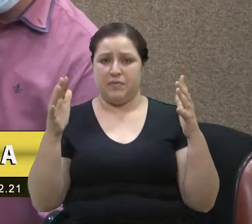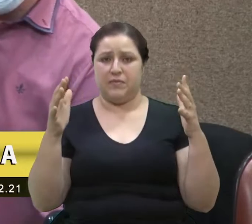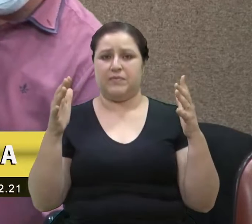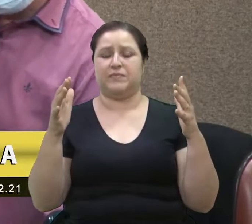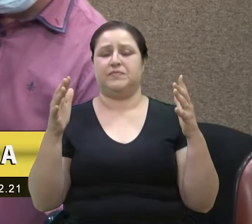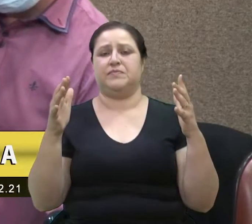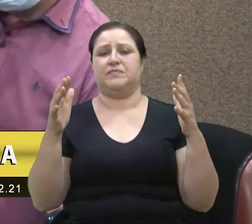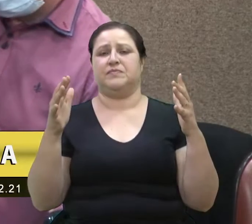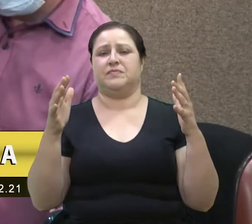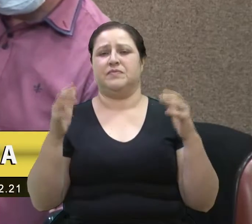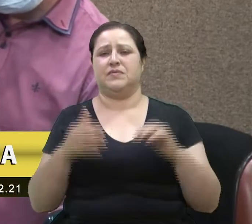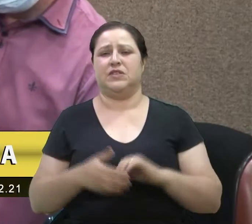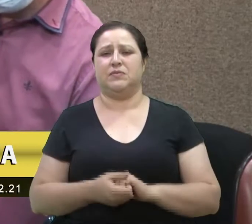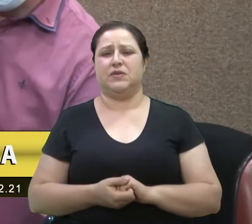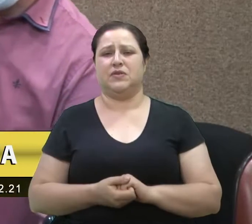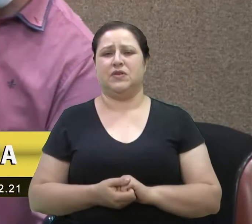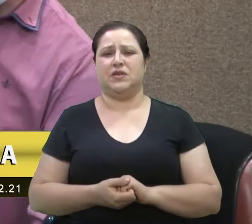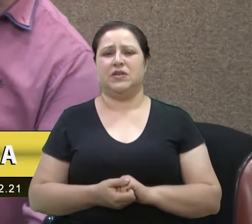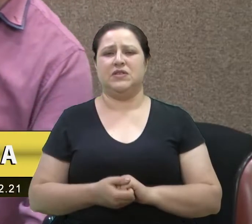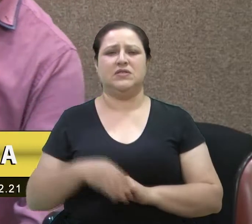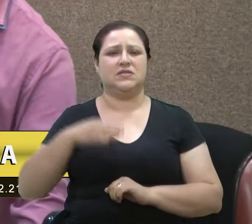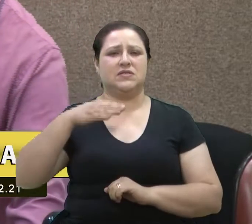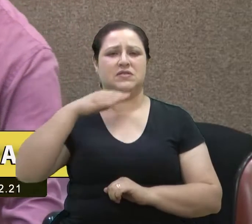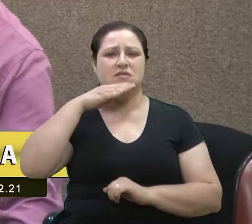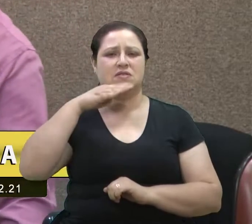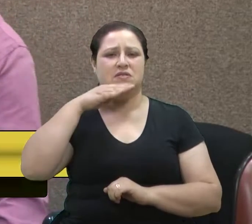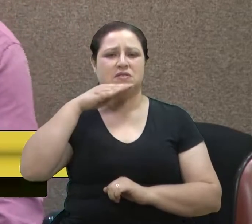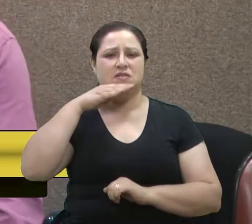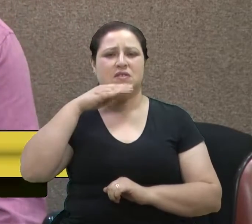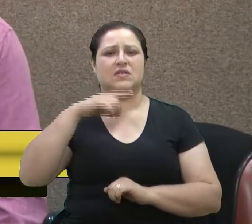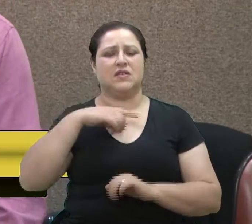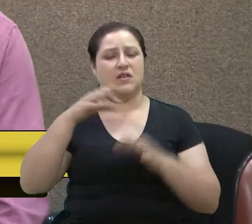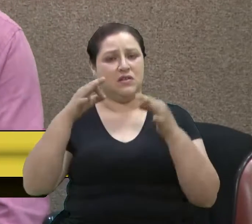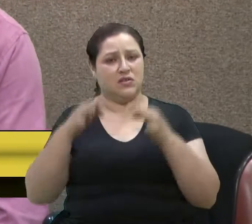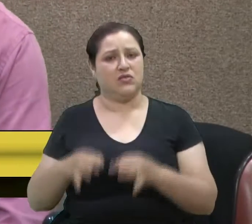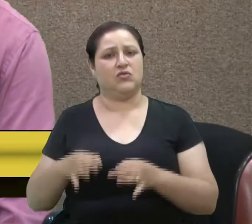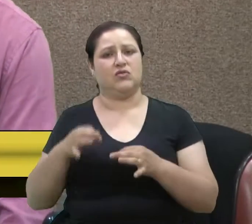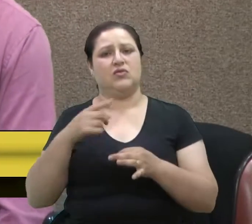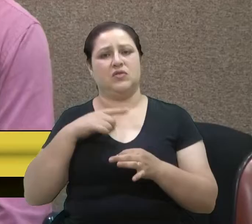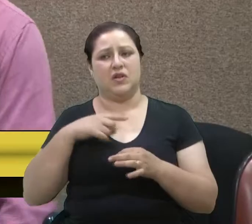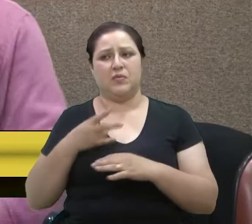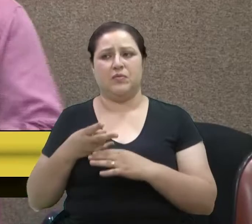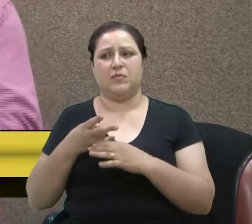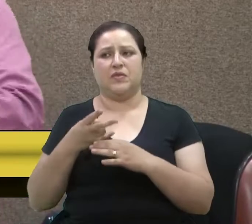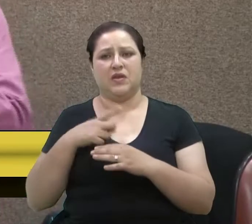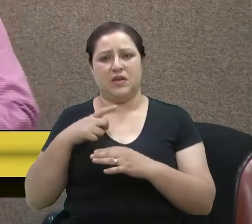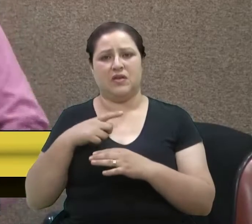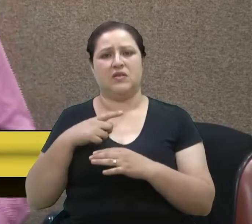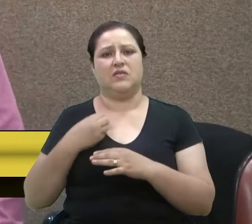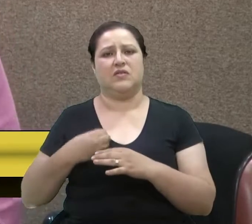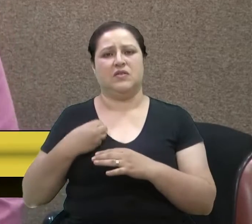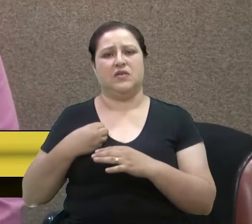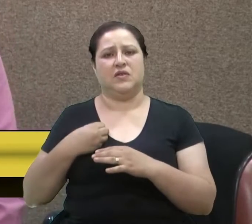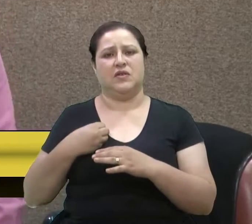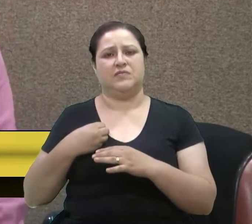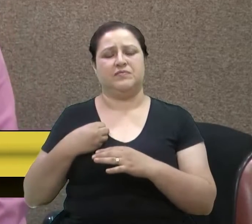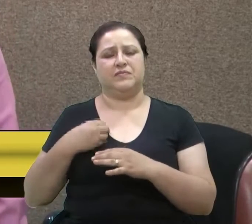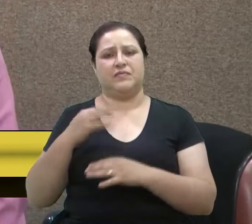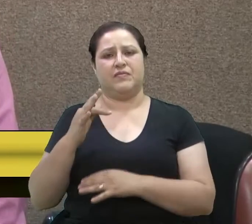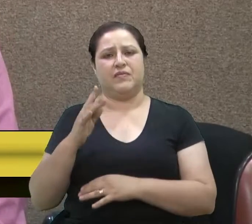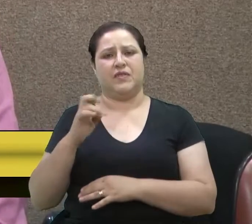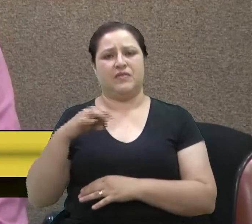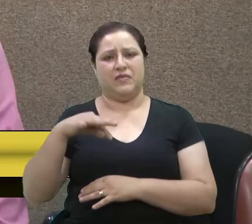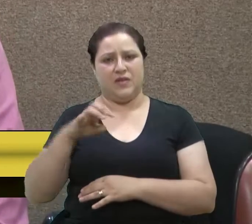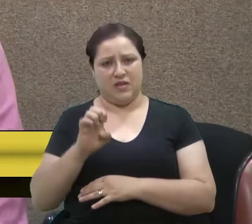dizer que é justo que se tenha uma frente parlamentar em busca daquilo que o senhor e demais vereadores